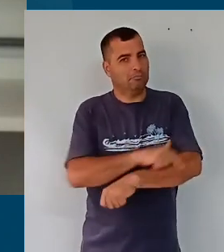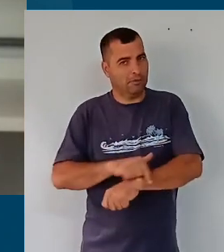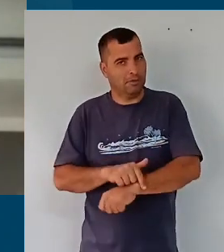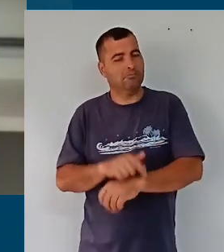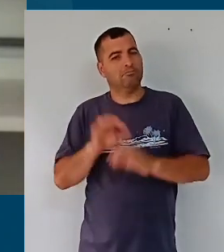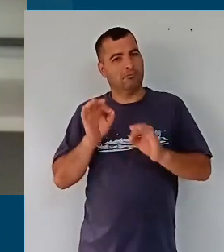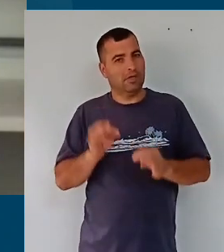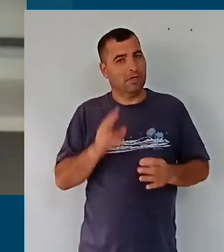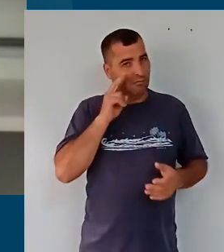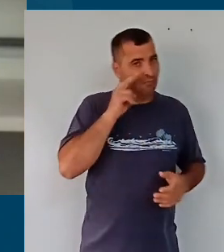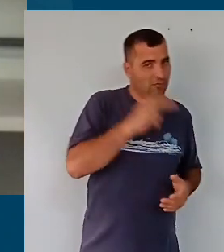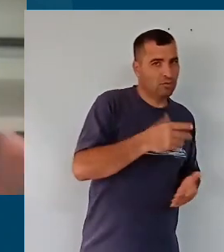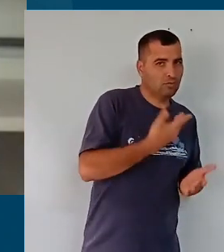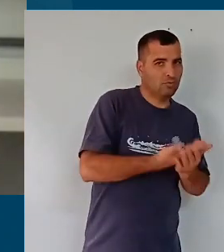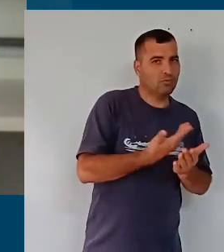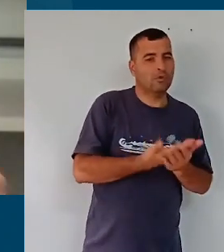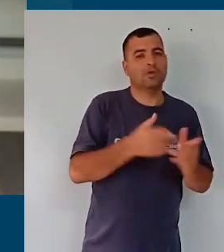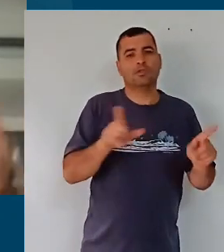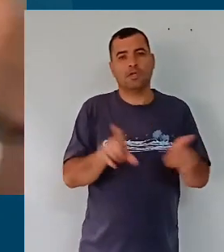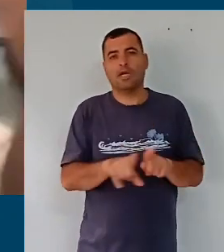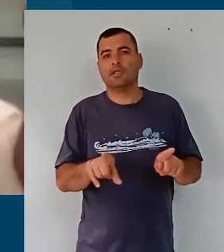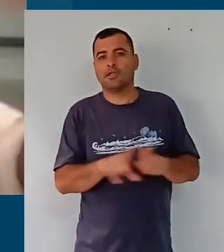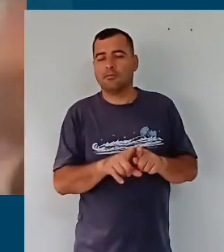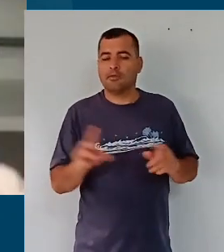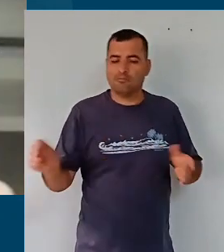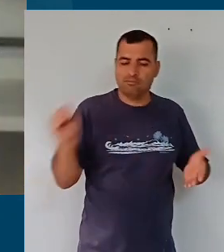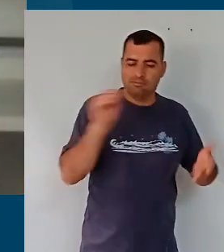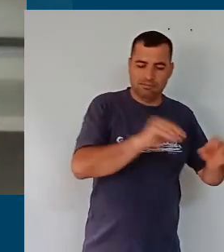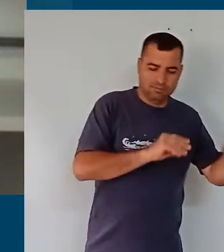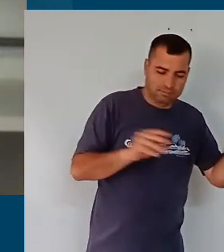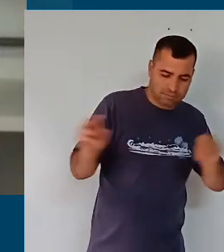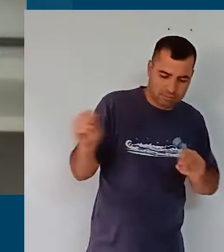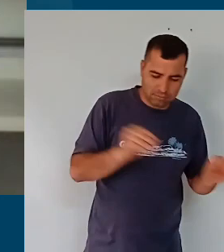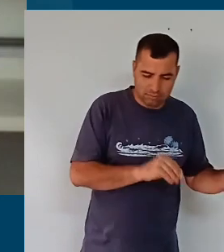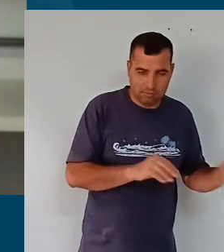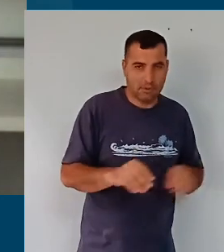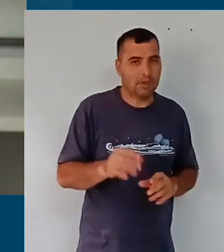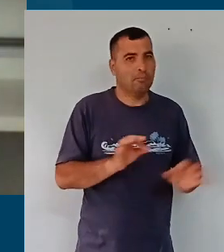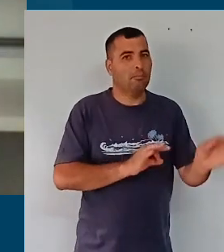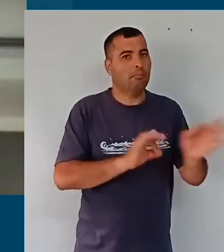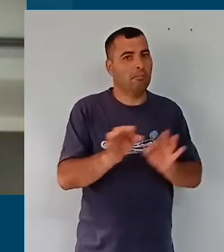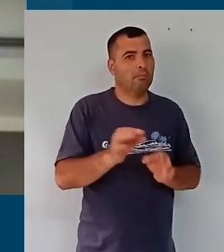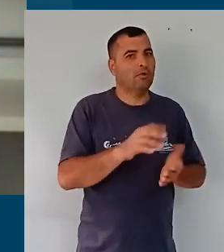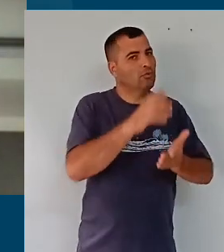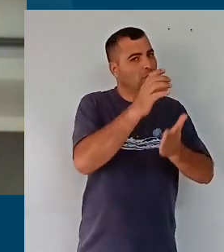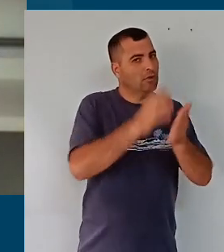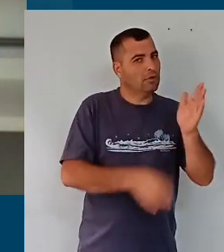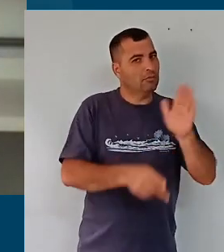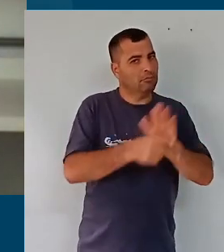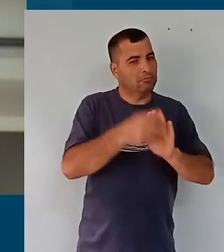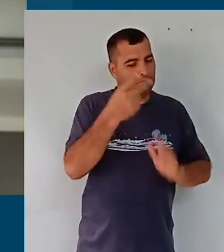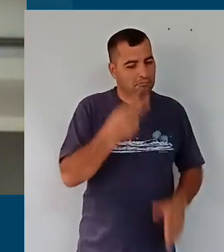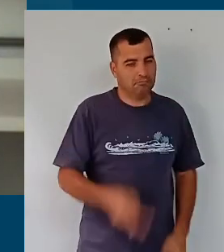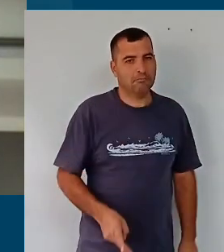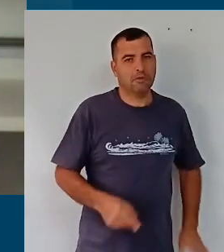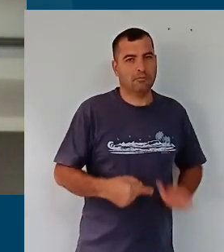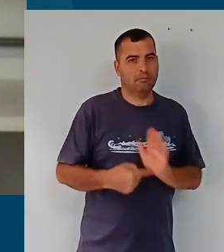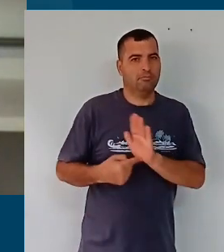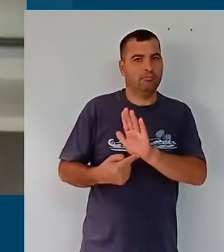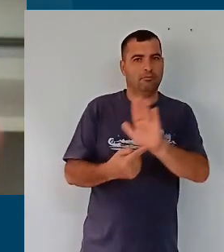respeitados, considerados, inclusive partes dele trazidos até em tóton para dentro da proposta curricular que nós estamos